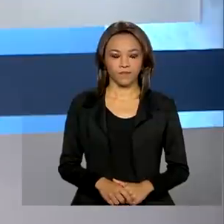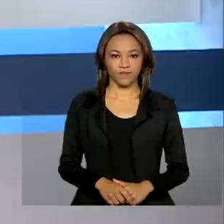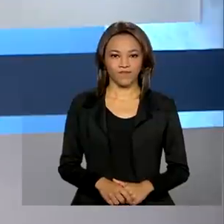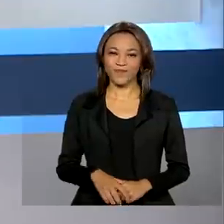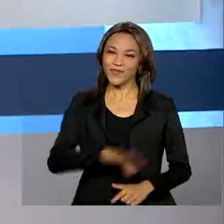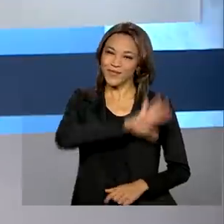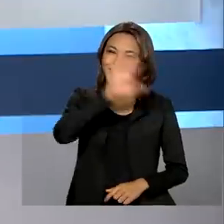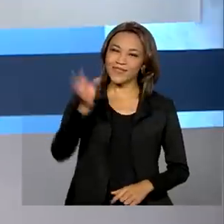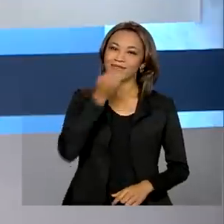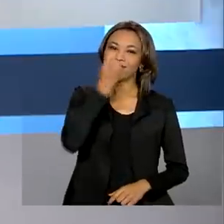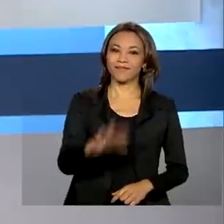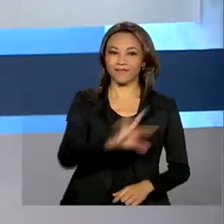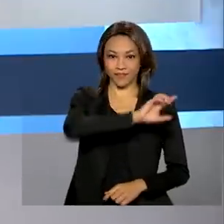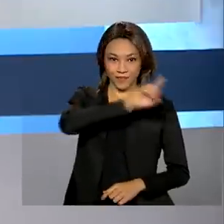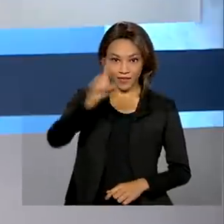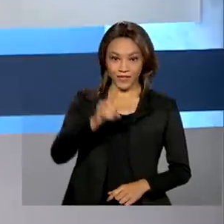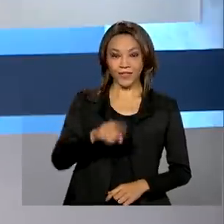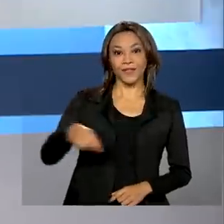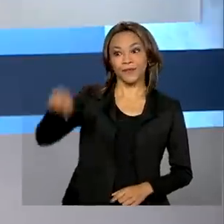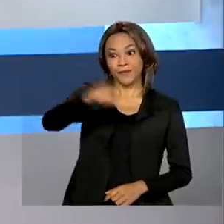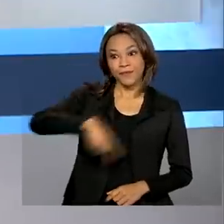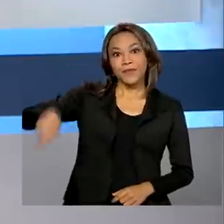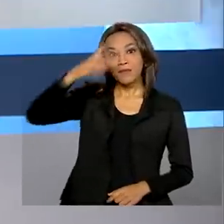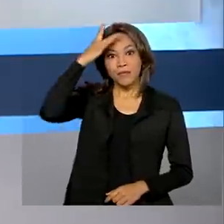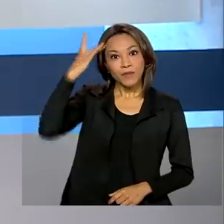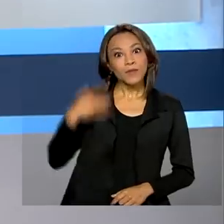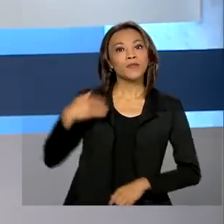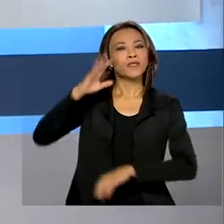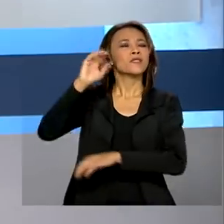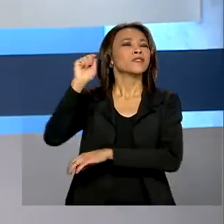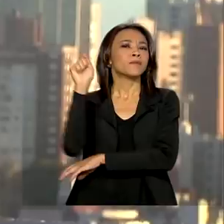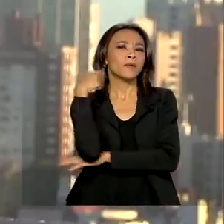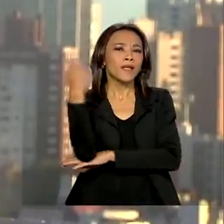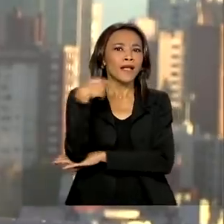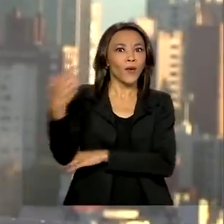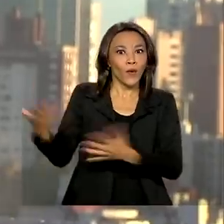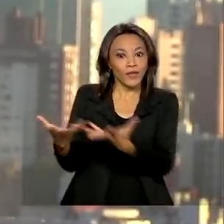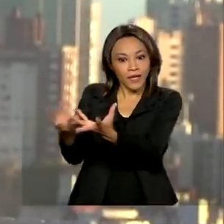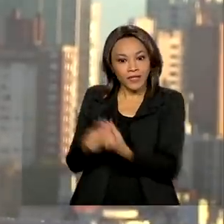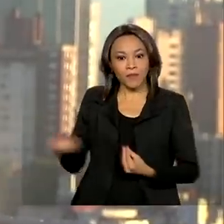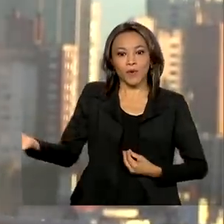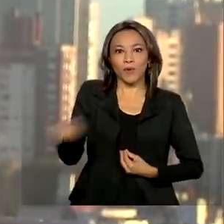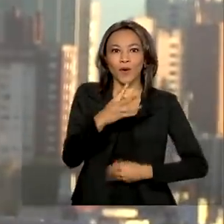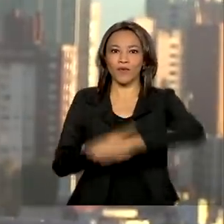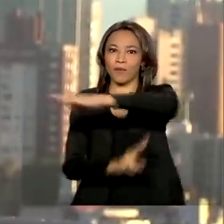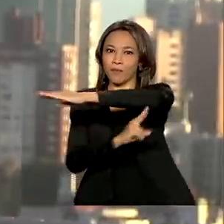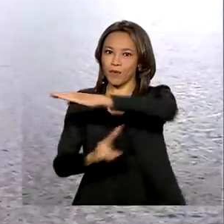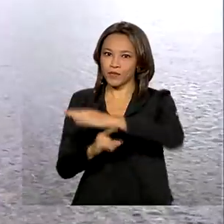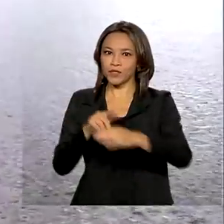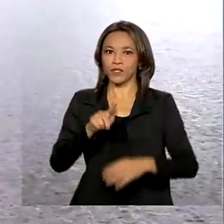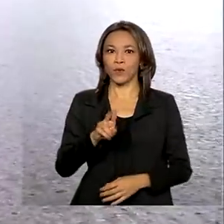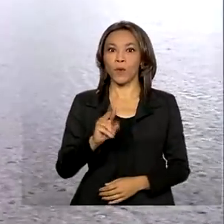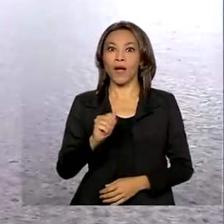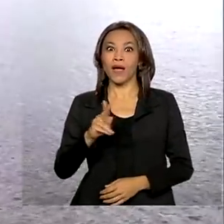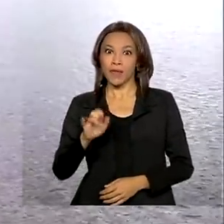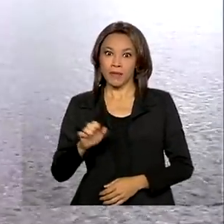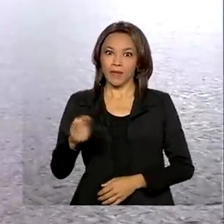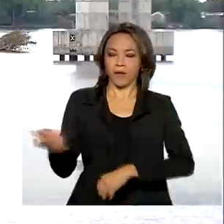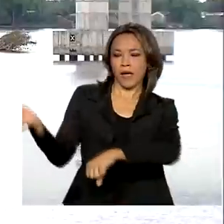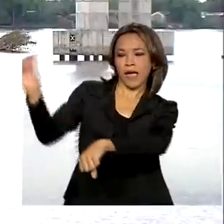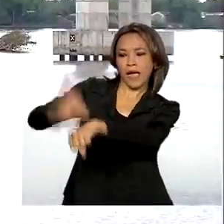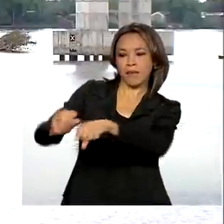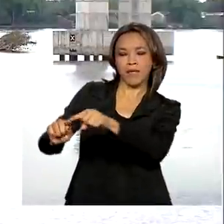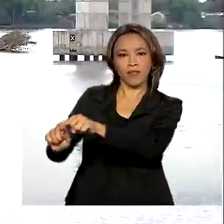Olá, bom dia. Gaúchos recebem hoje a nova ponte do Guaíba, que liga a capital Porto